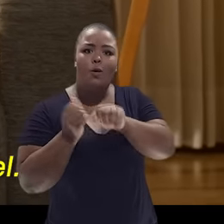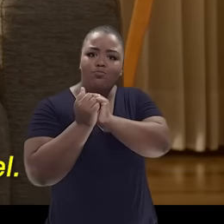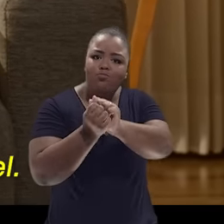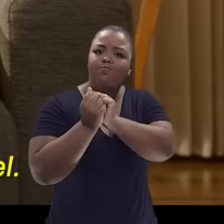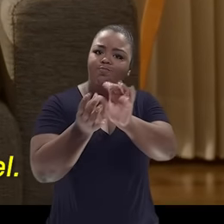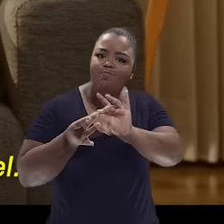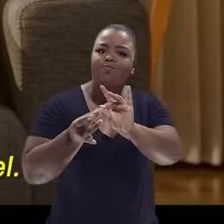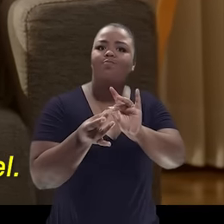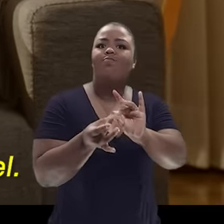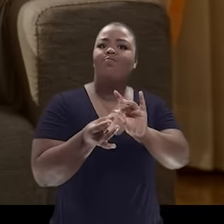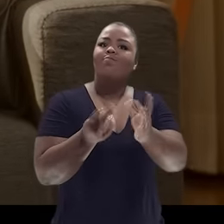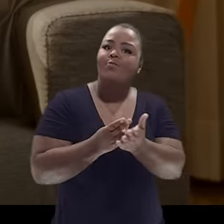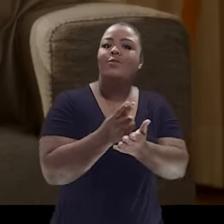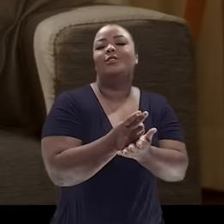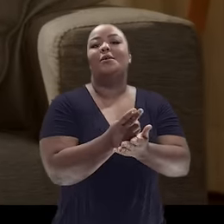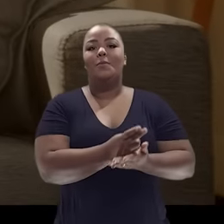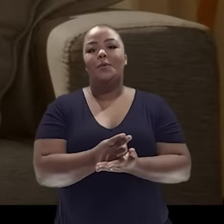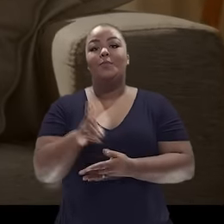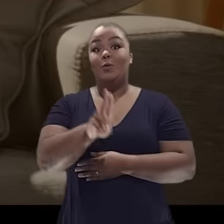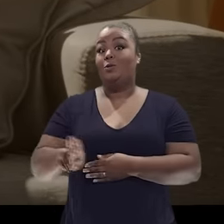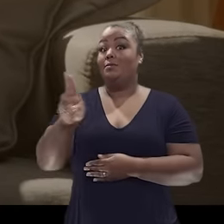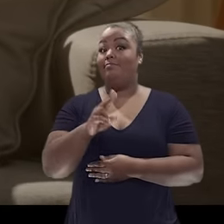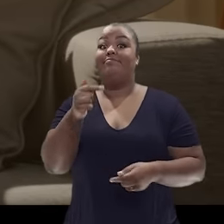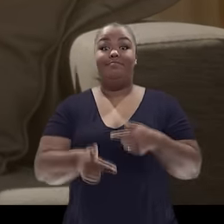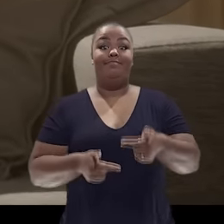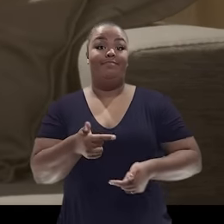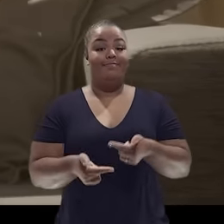foi seu companheiro inseparável, seu instrumento de trabalho.